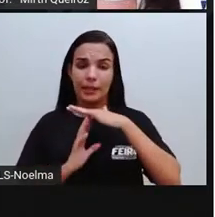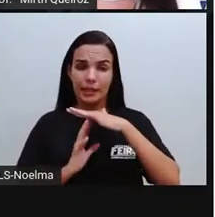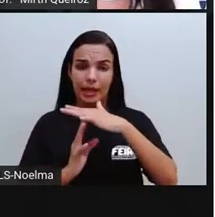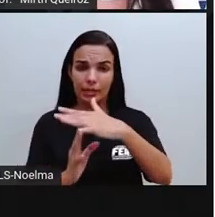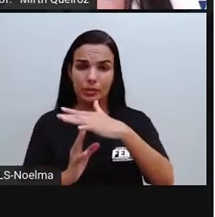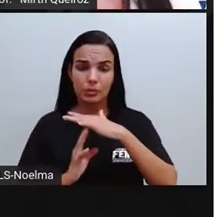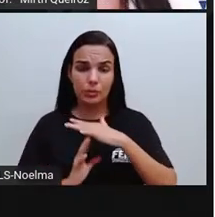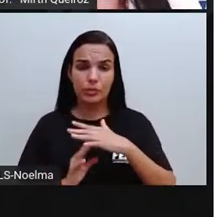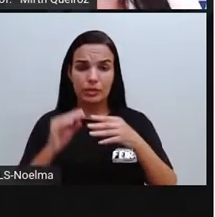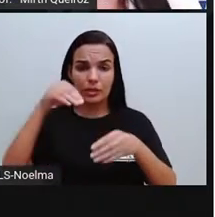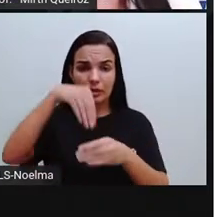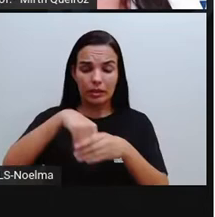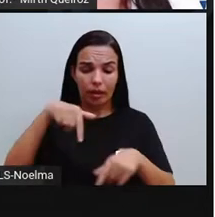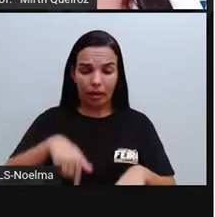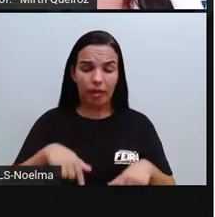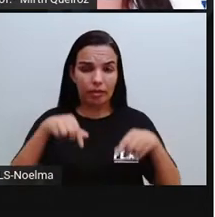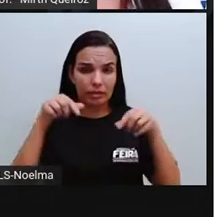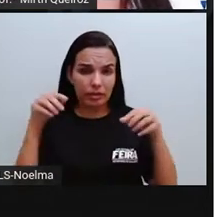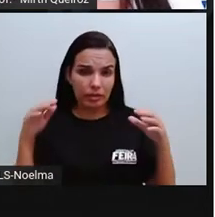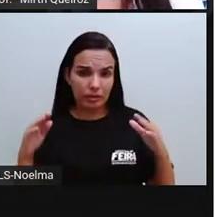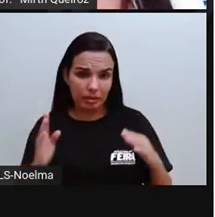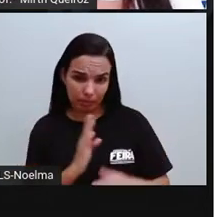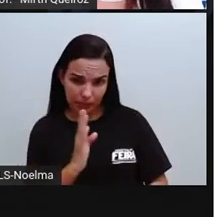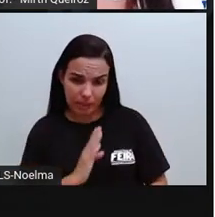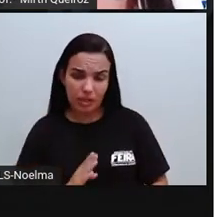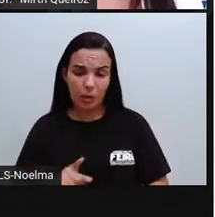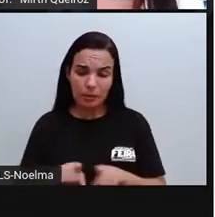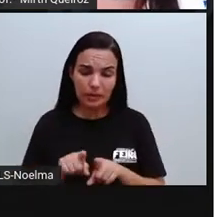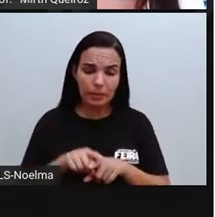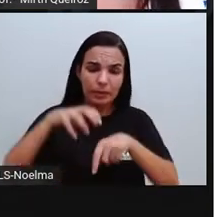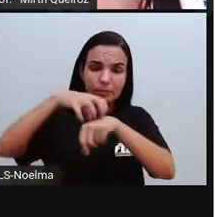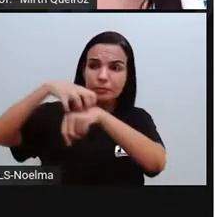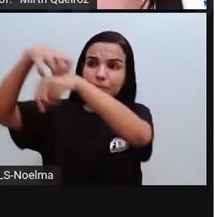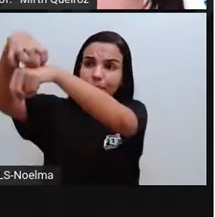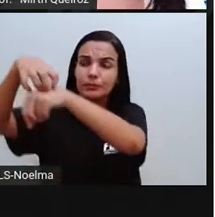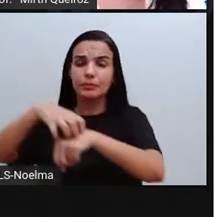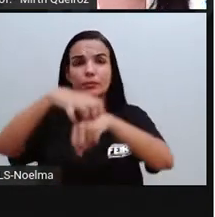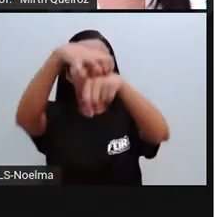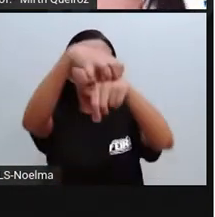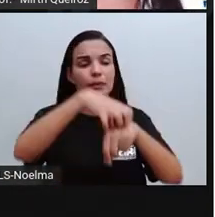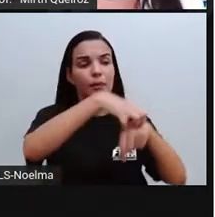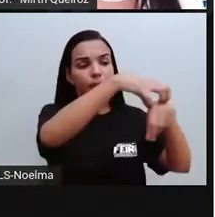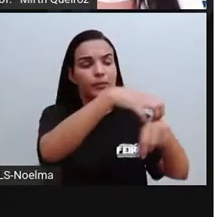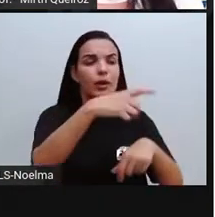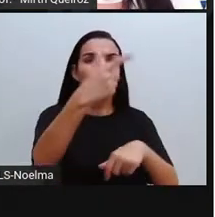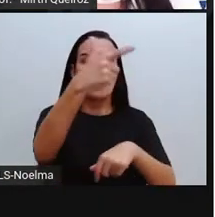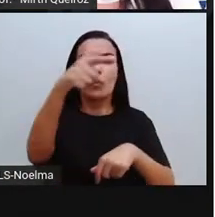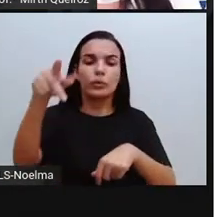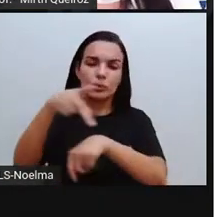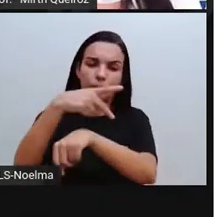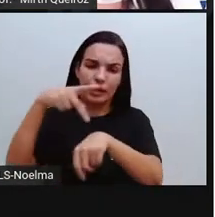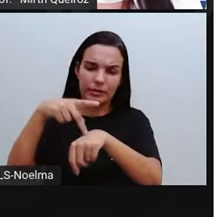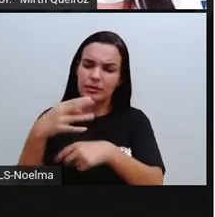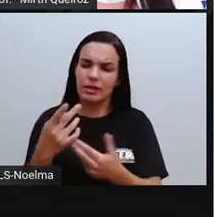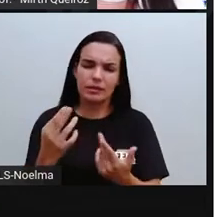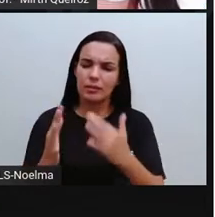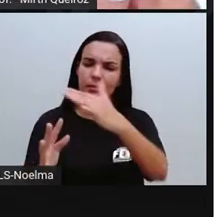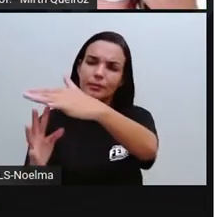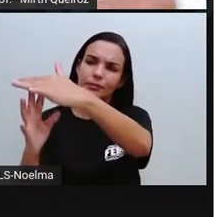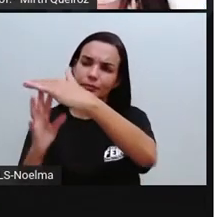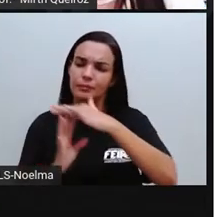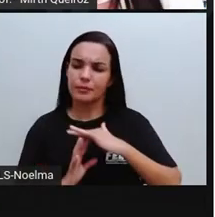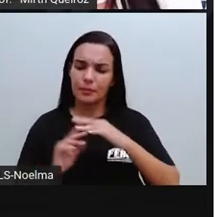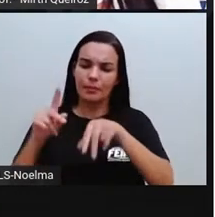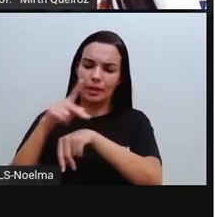mas essas migrações que ocorrem também externas, né? Por exemplo, a vinda dos imigrantes ao nosso país, ou então a